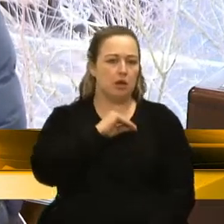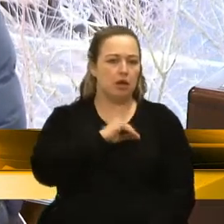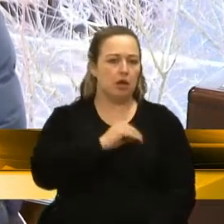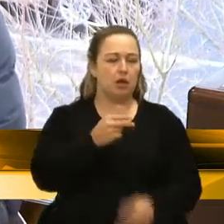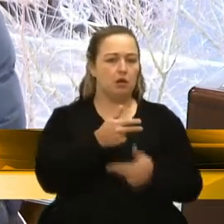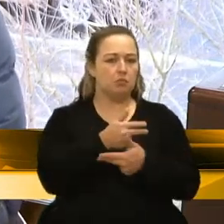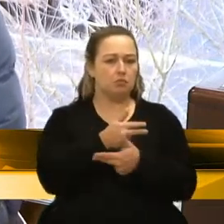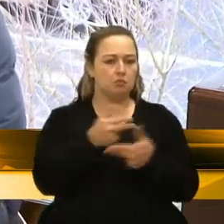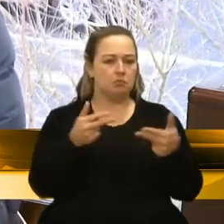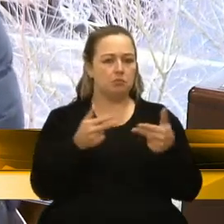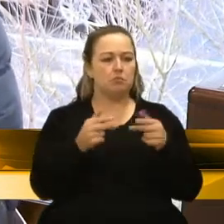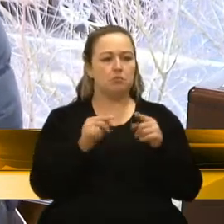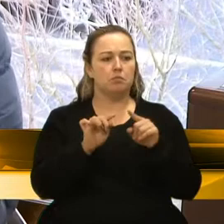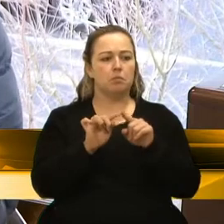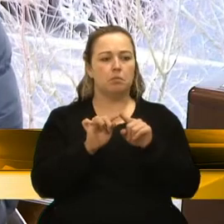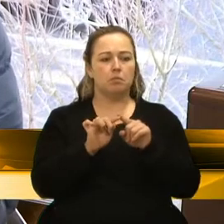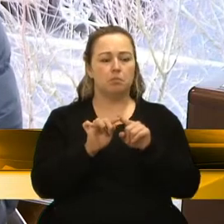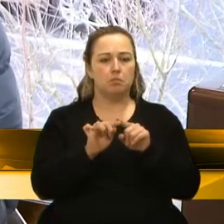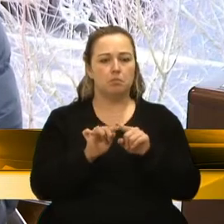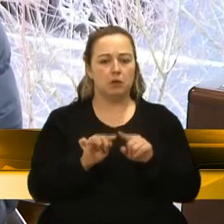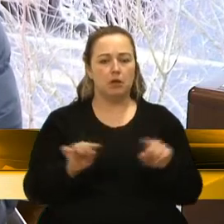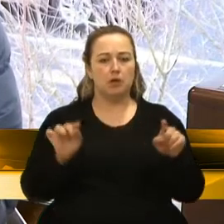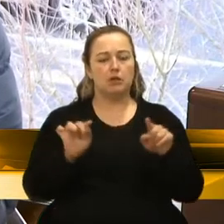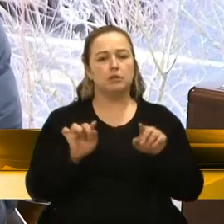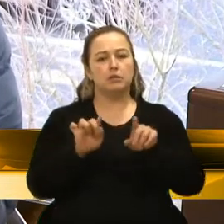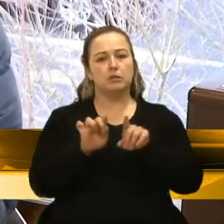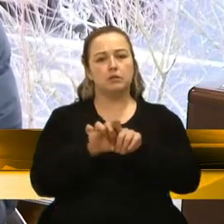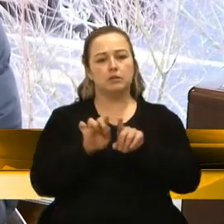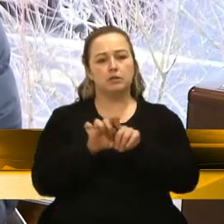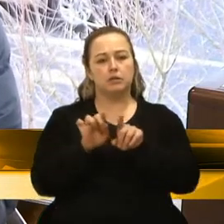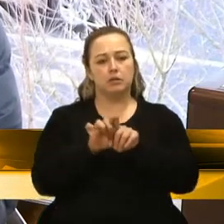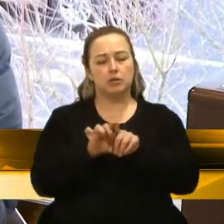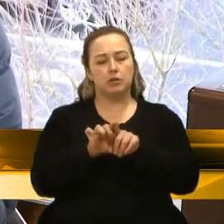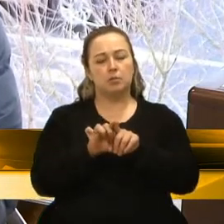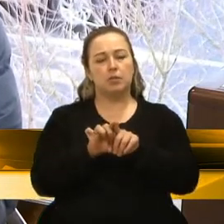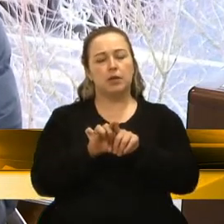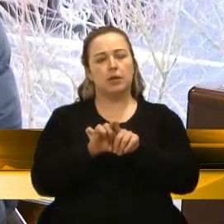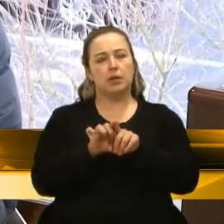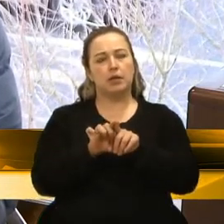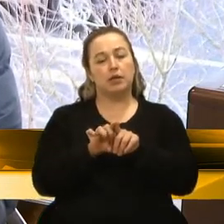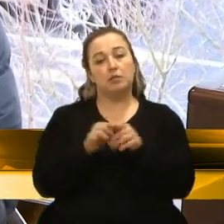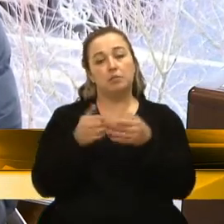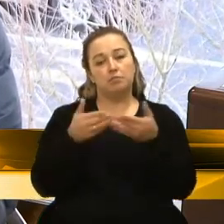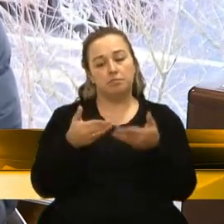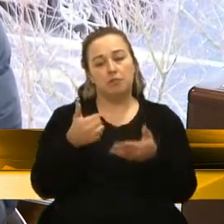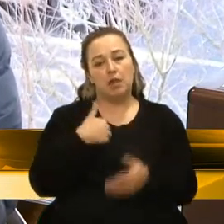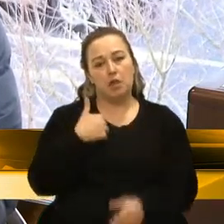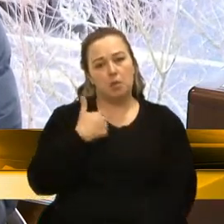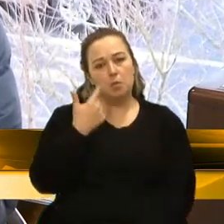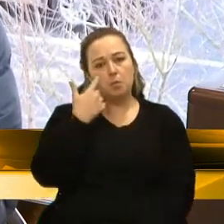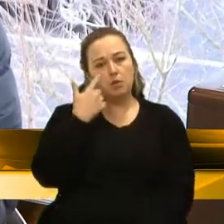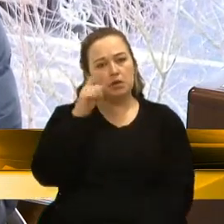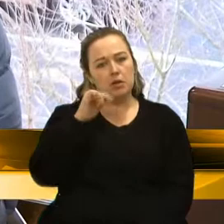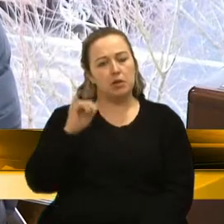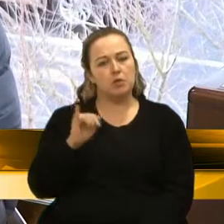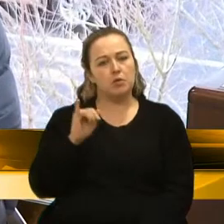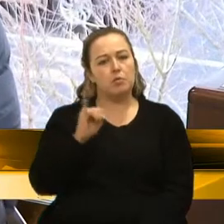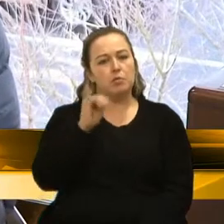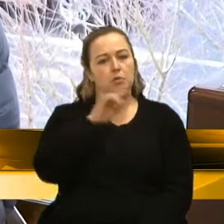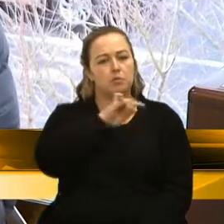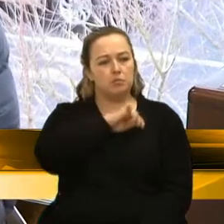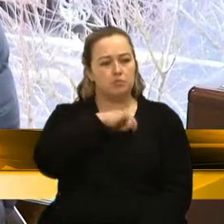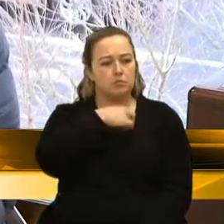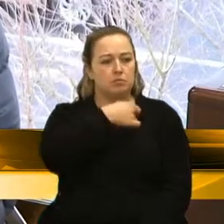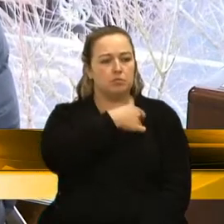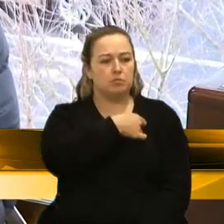qualquer jeito, nunca votei contra o funcionalismo e não seria nessa oportunidade que eu queria votar contra o funcionalismo,